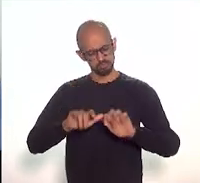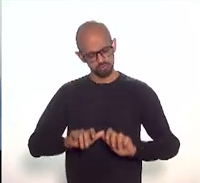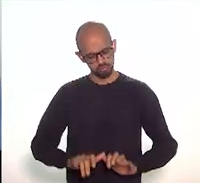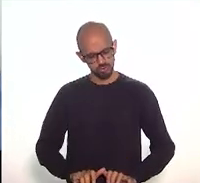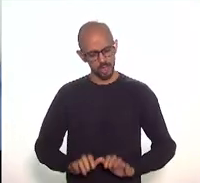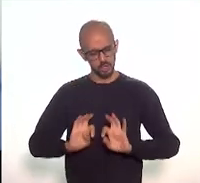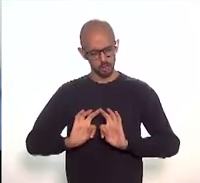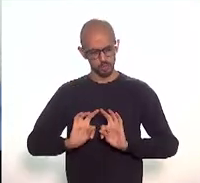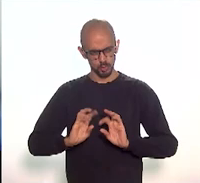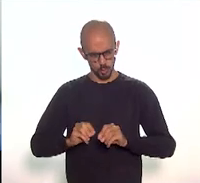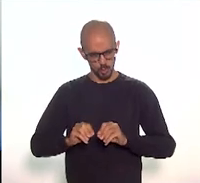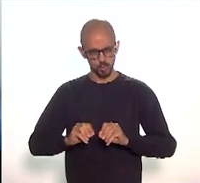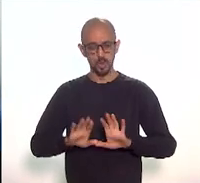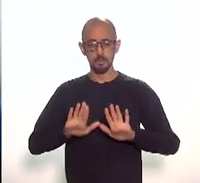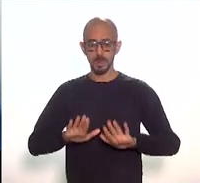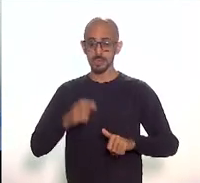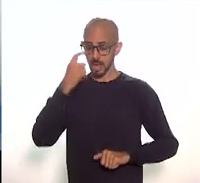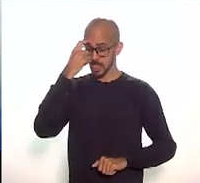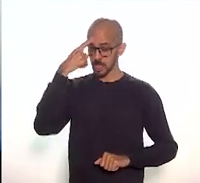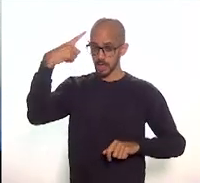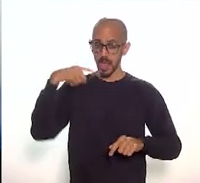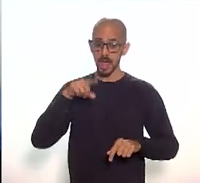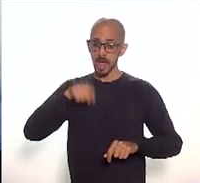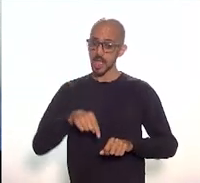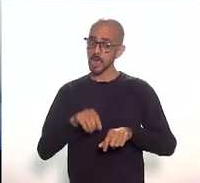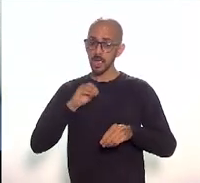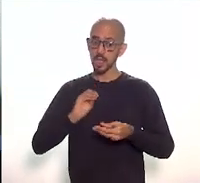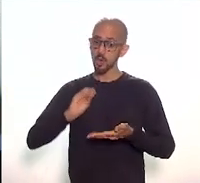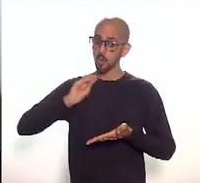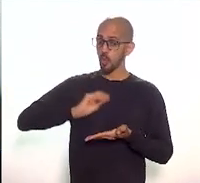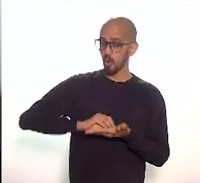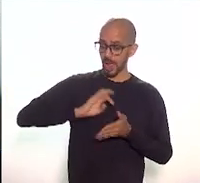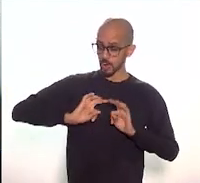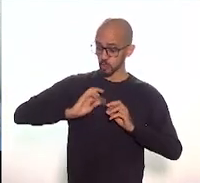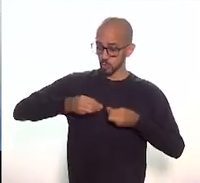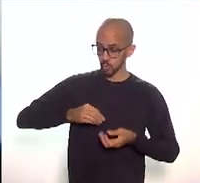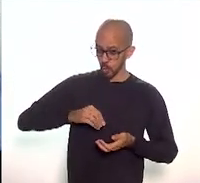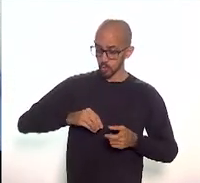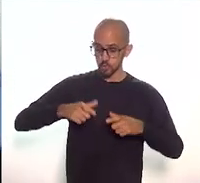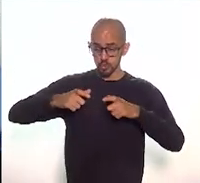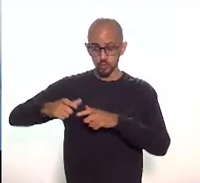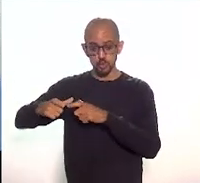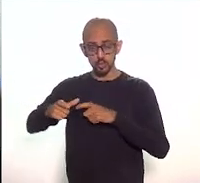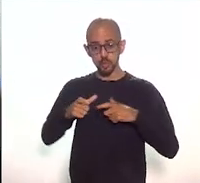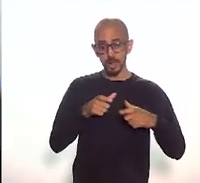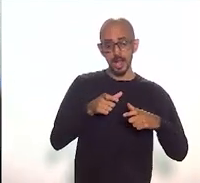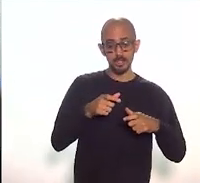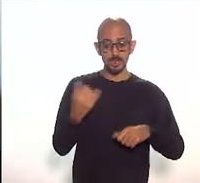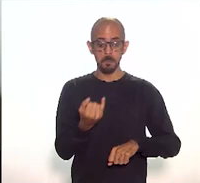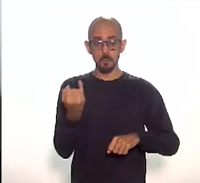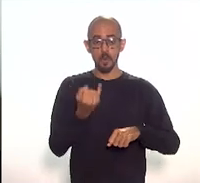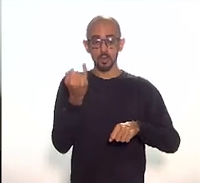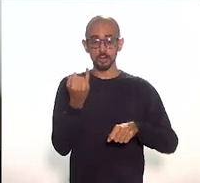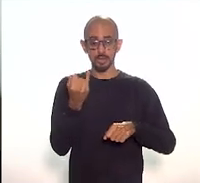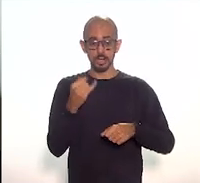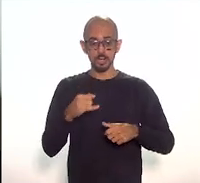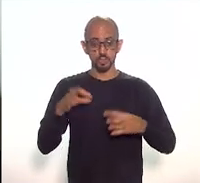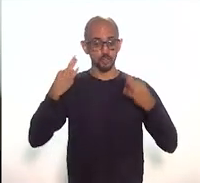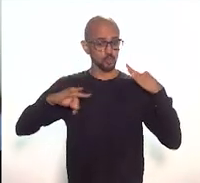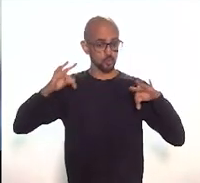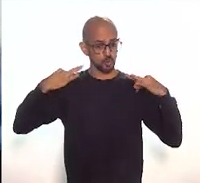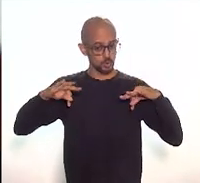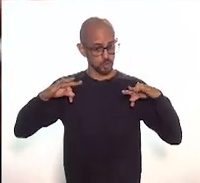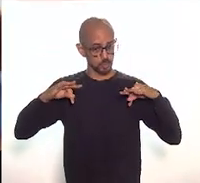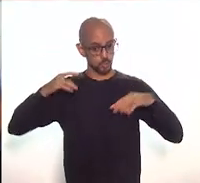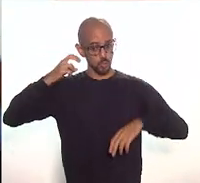evidentemente, era englobar todos os setores culturais e turismo, quer seja da nossa cidade, quer seja do nosso Estado.